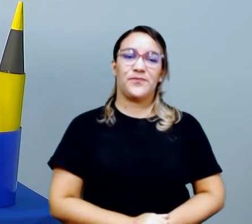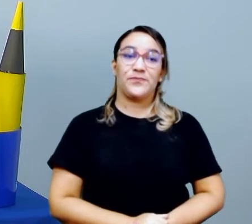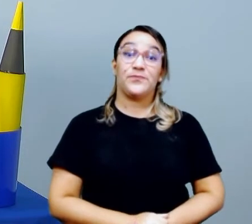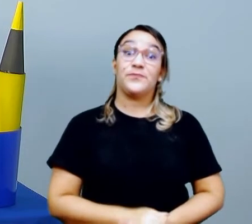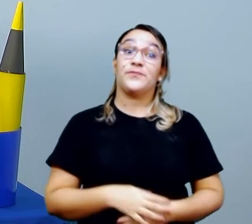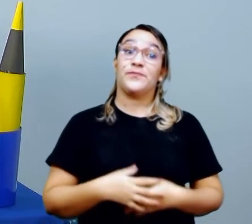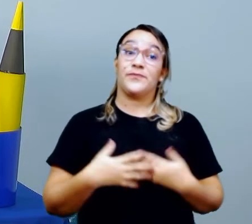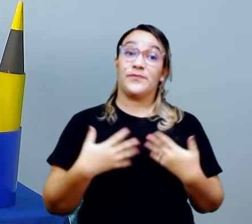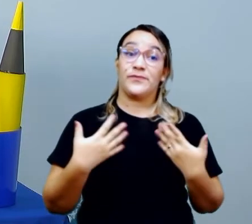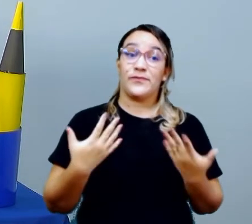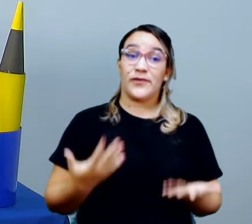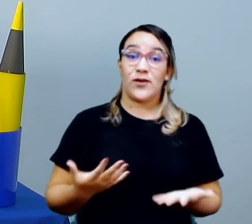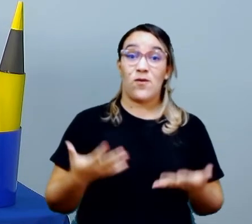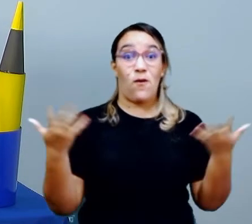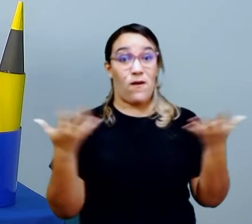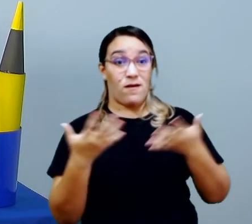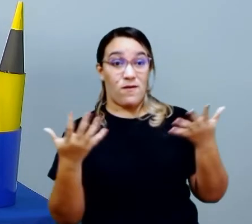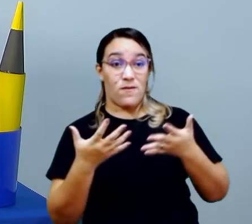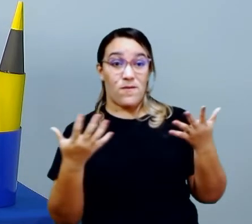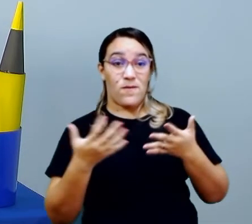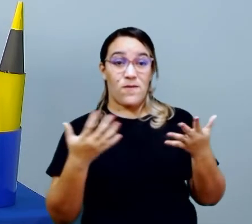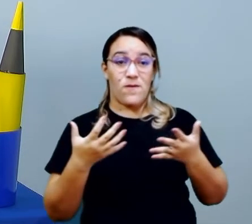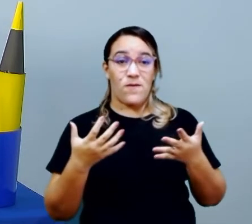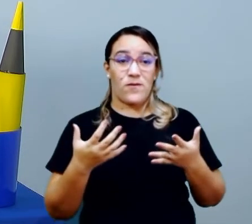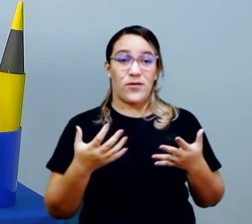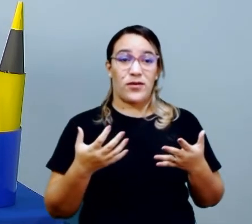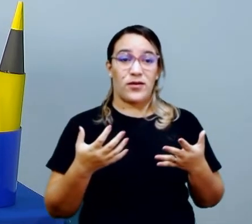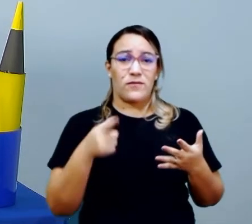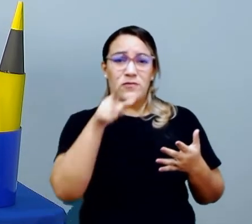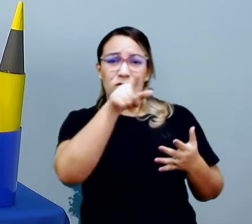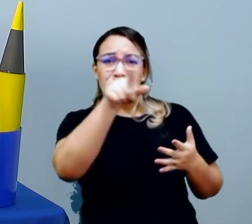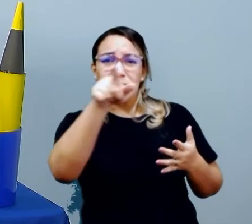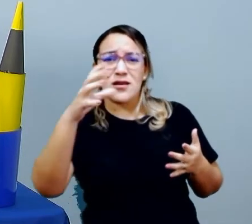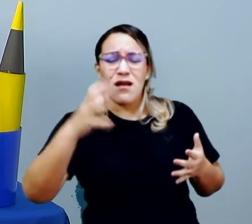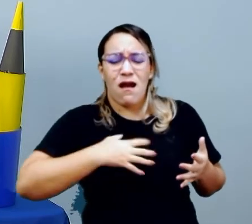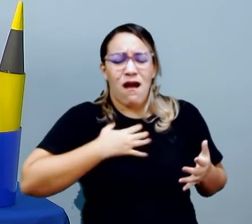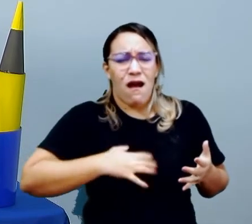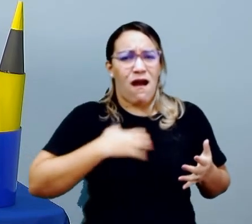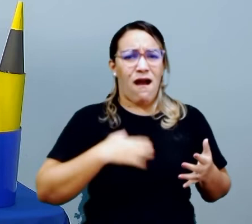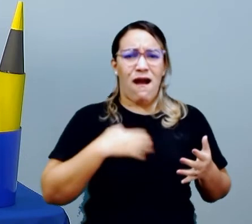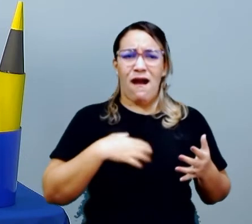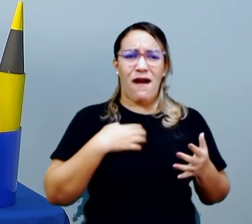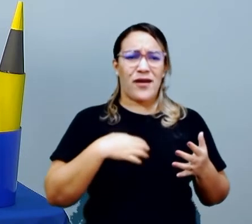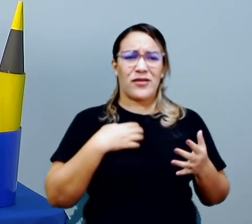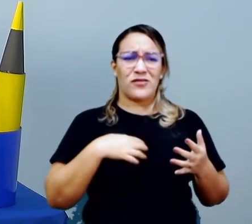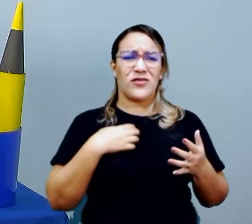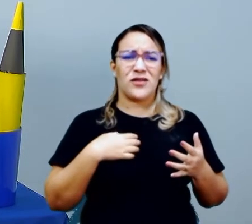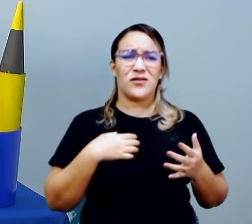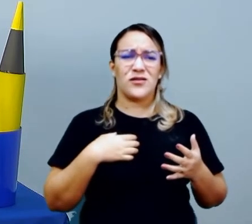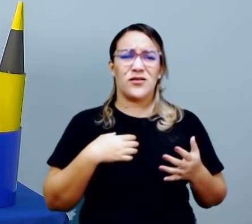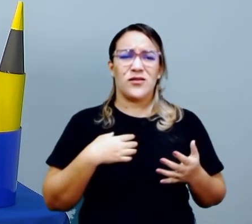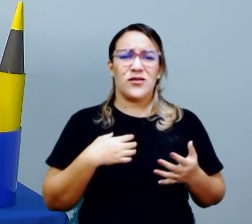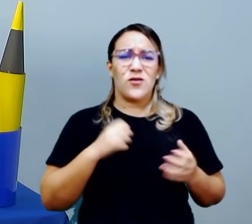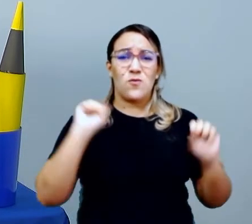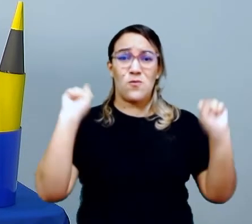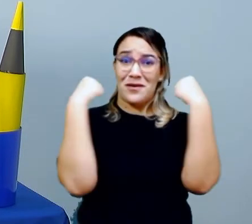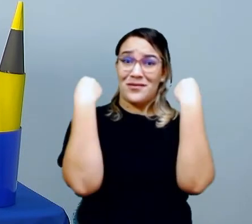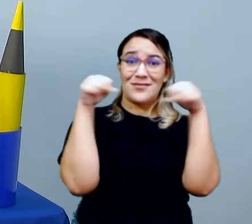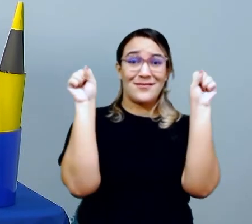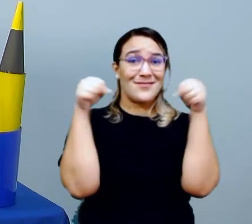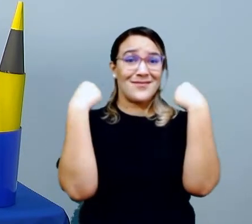E neste momento que vocês estão com raiva, o ideal é a gente fazer um